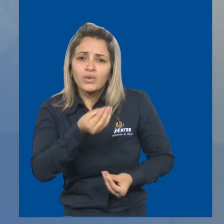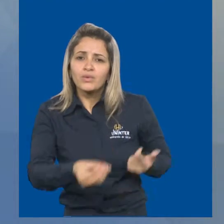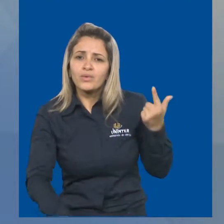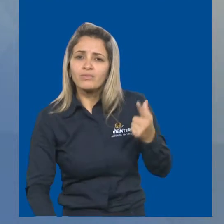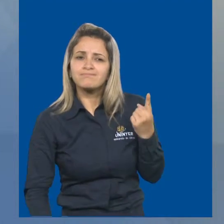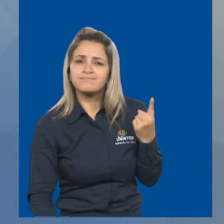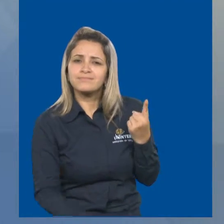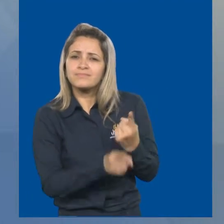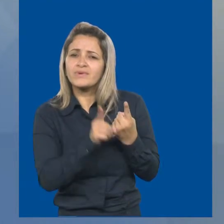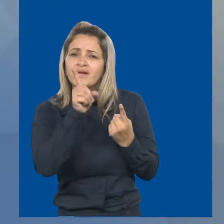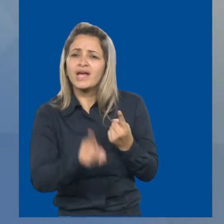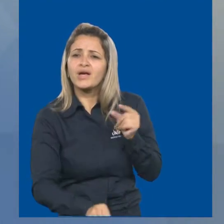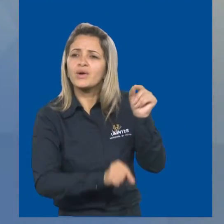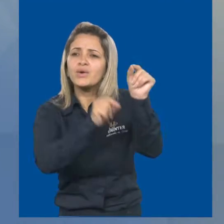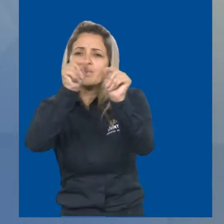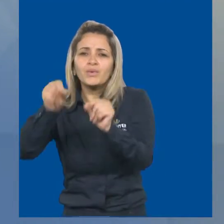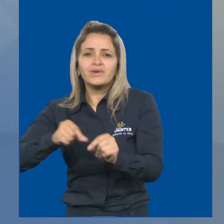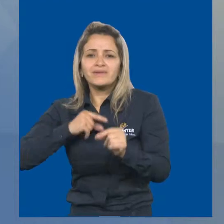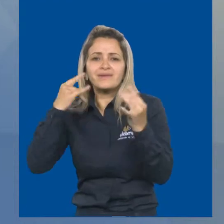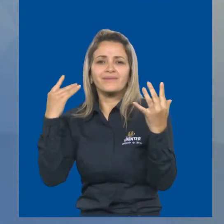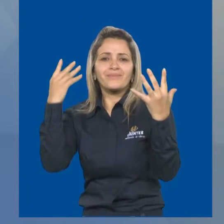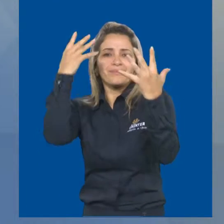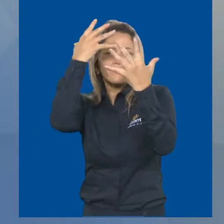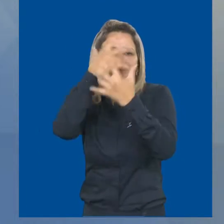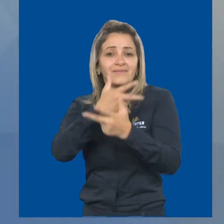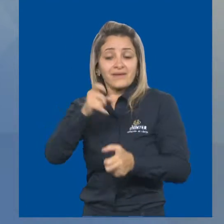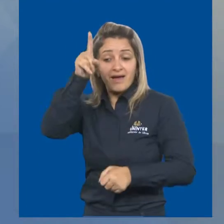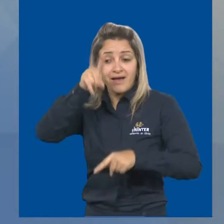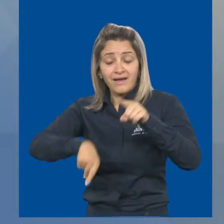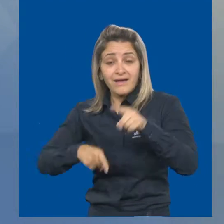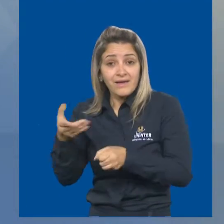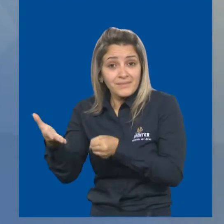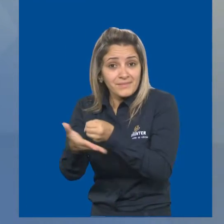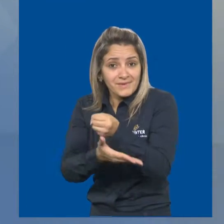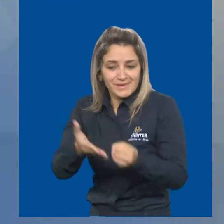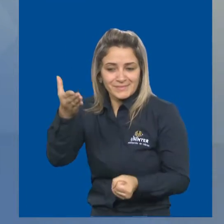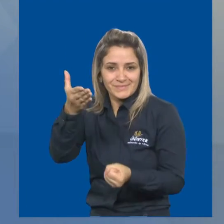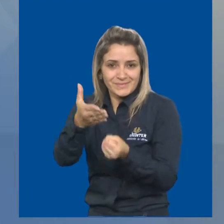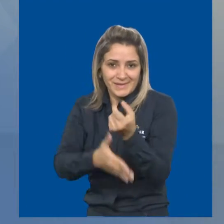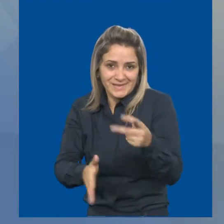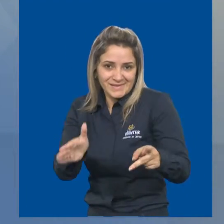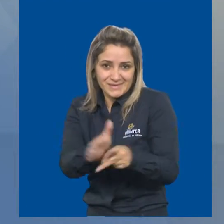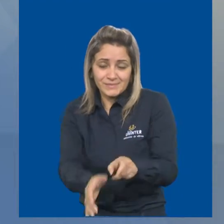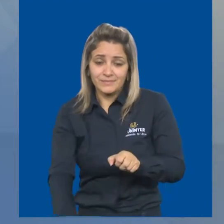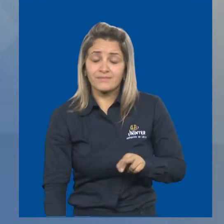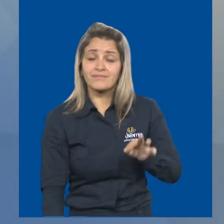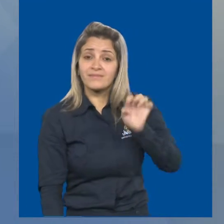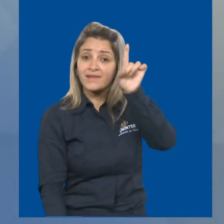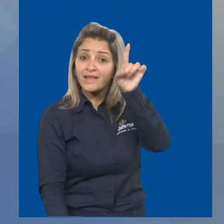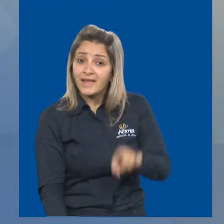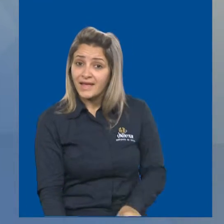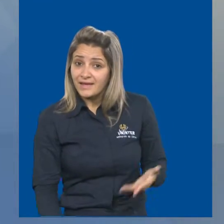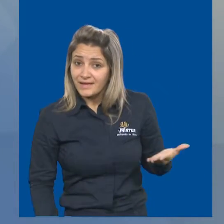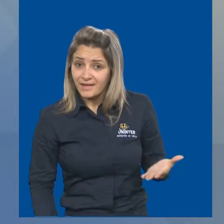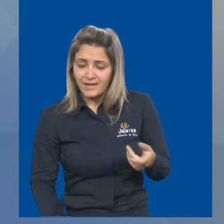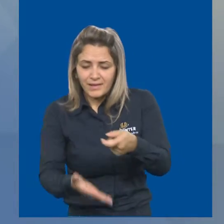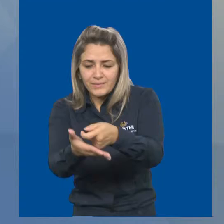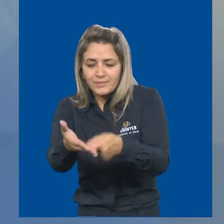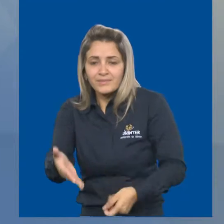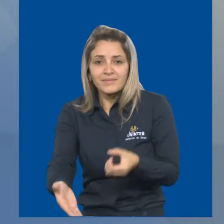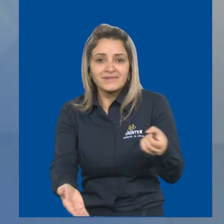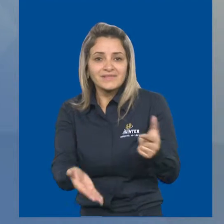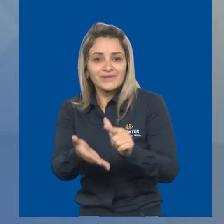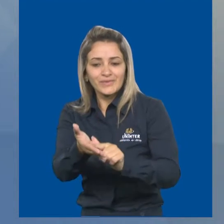beleza, isto é, a matéria-prima para a criação artística. A matéria-prima para a criação artística, para escrever um novo